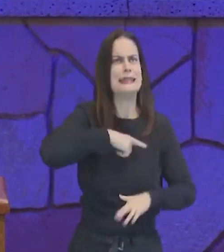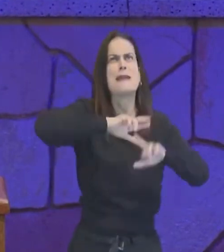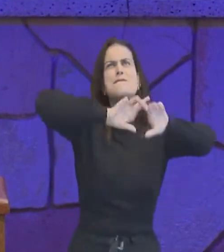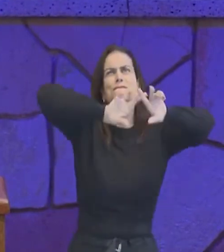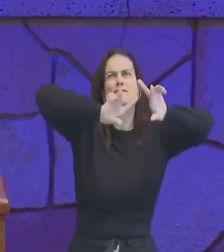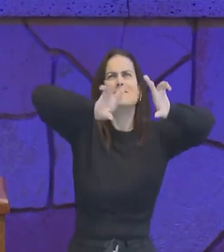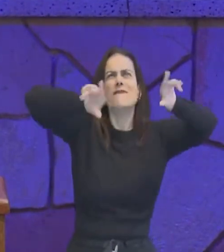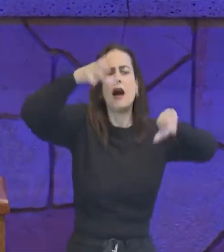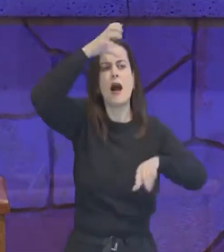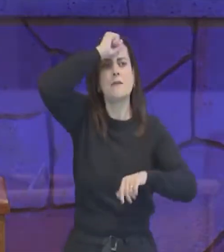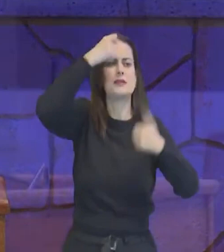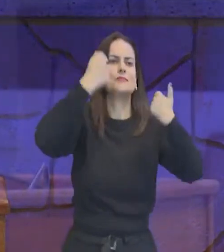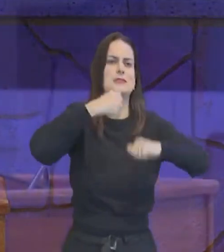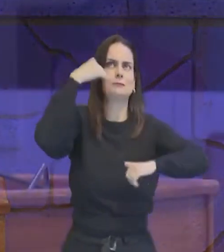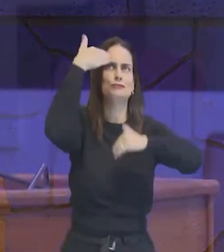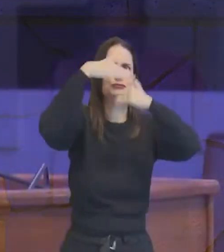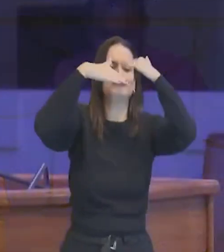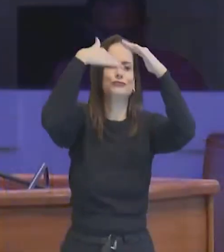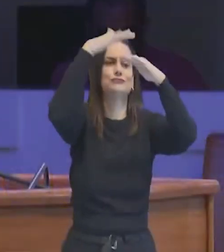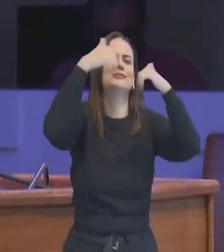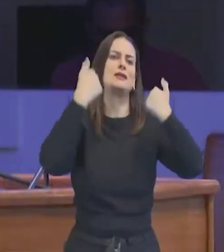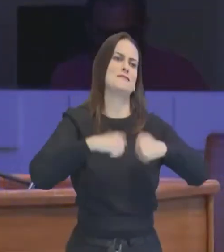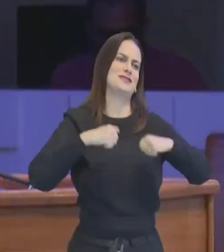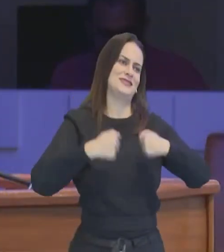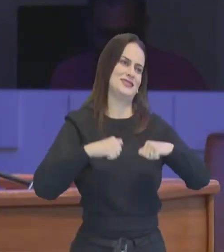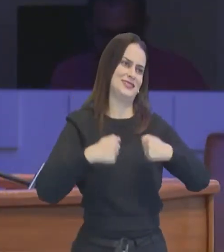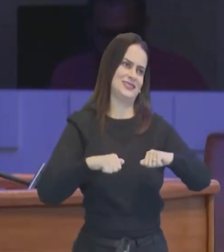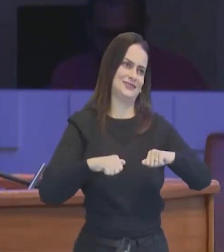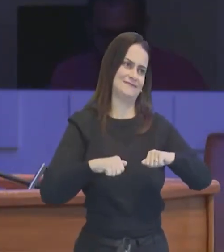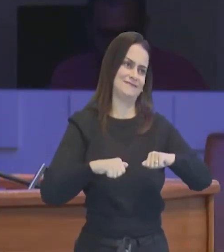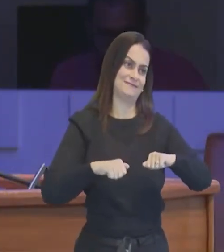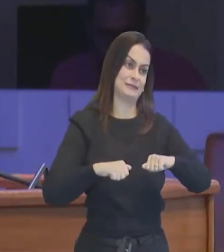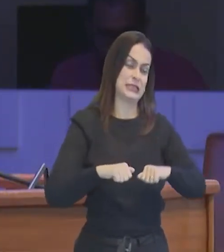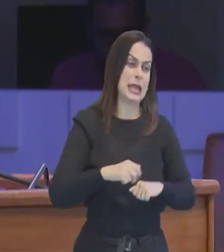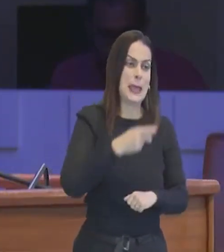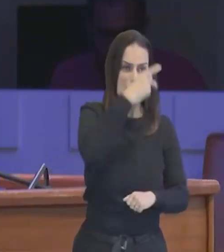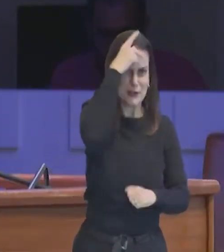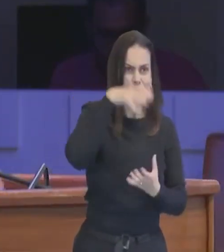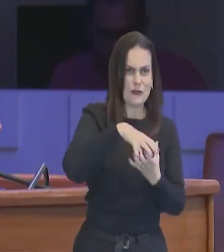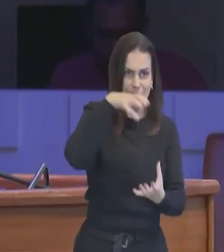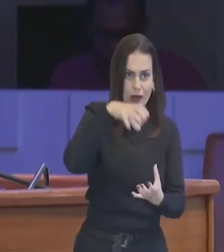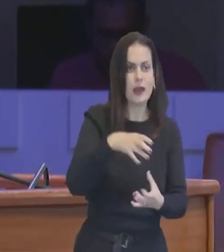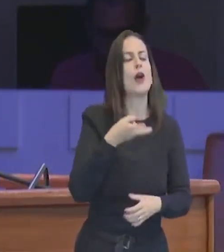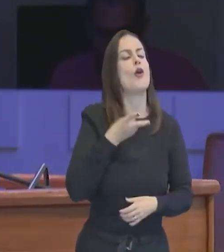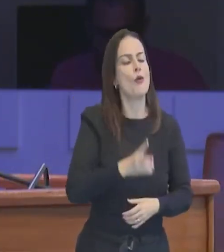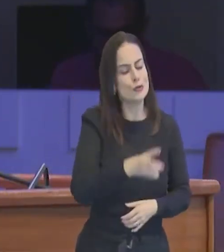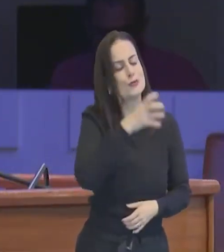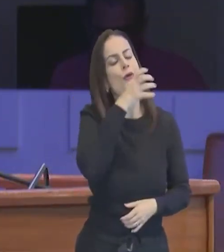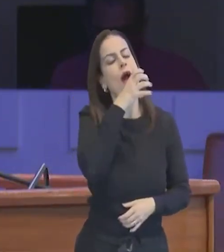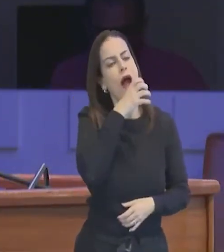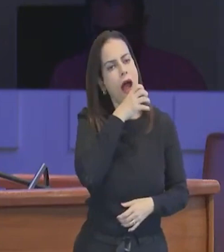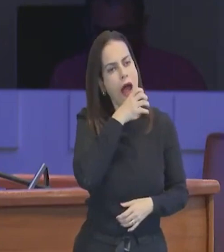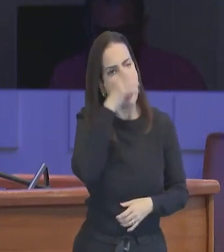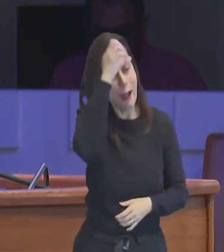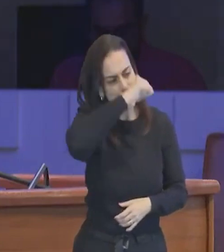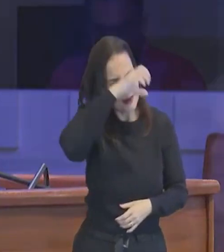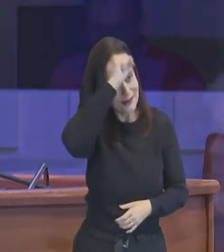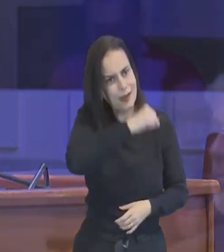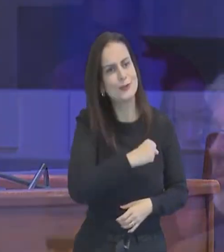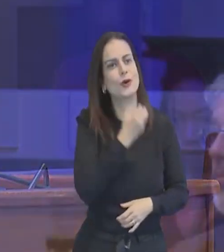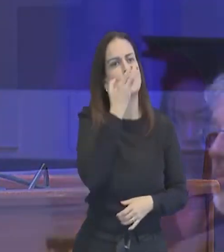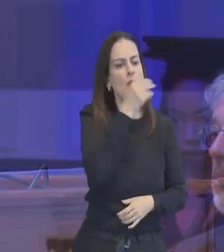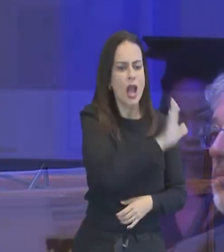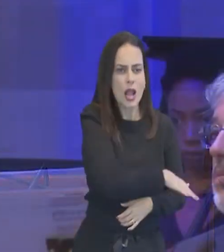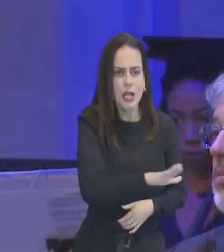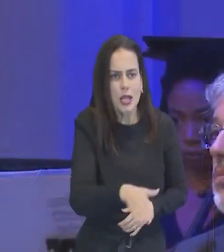limite para aprender alguma coisa. Os idosos estão aprendendo, as crianças estão aprendendo, todos estão